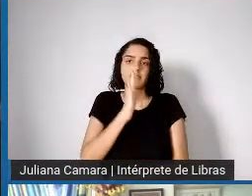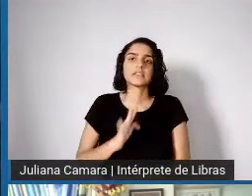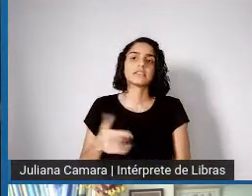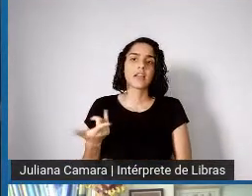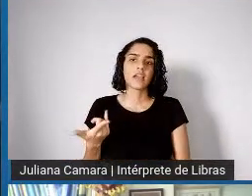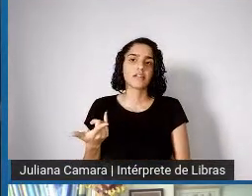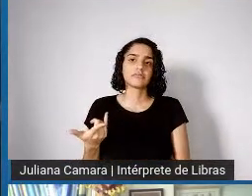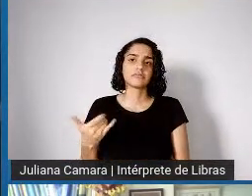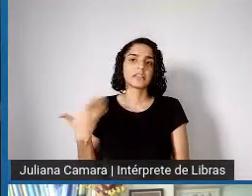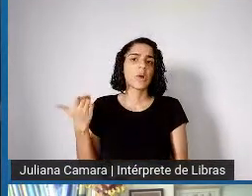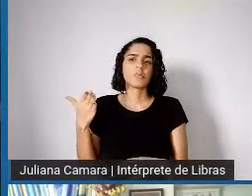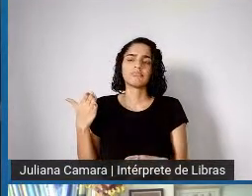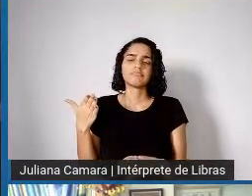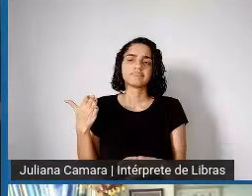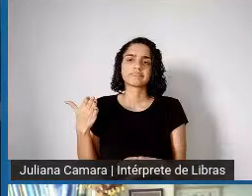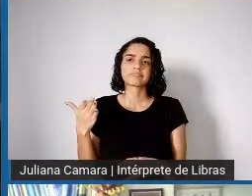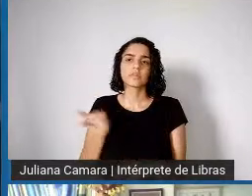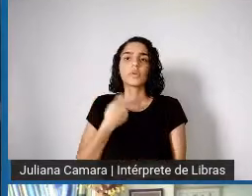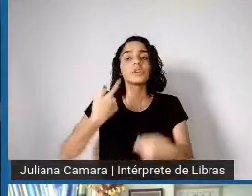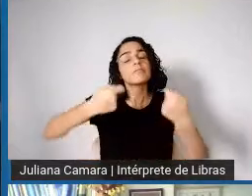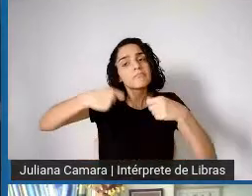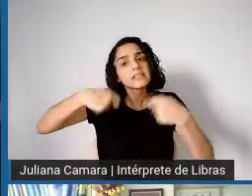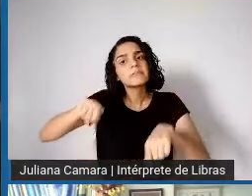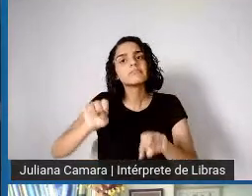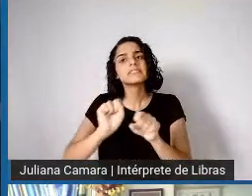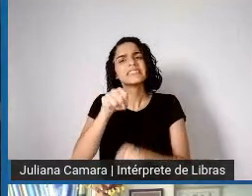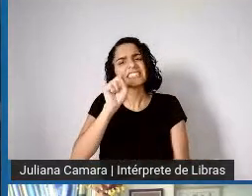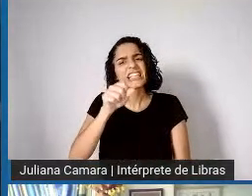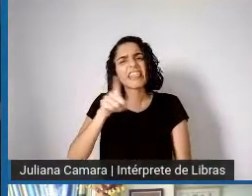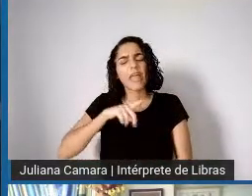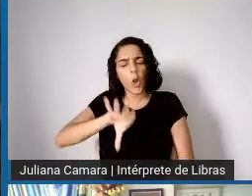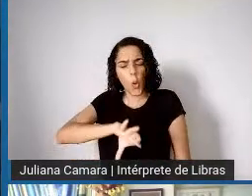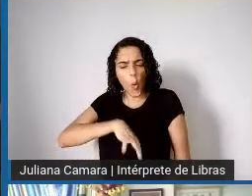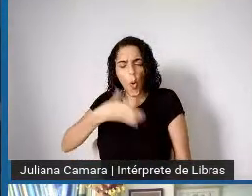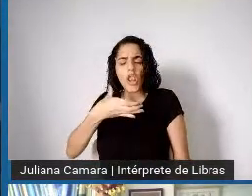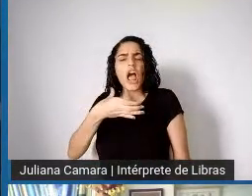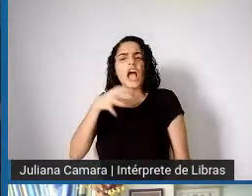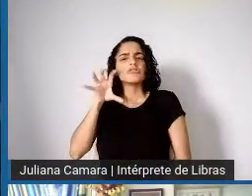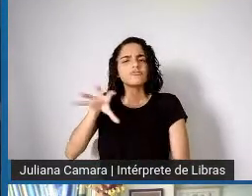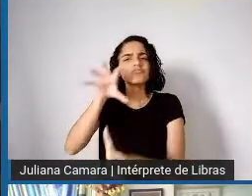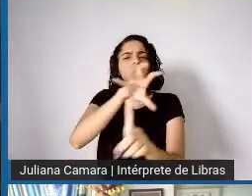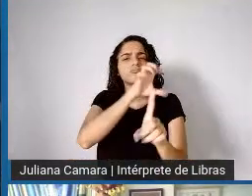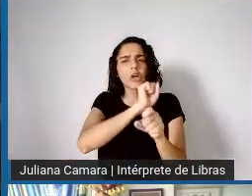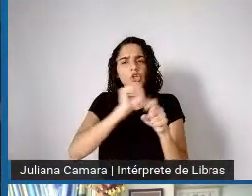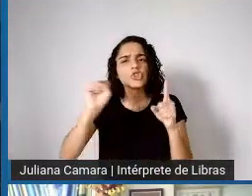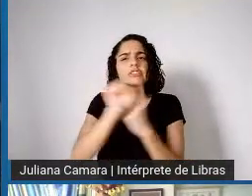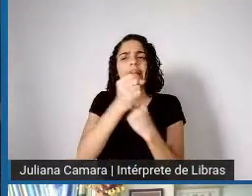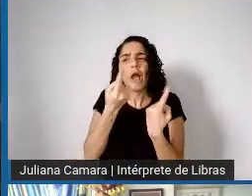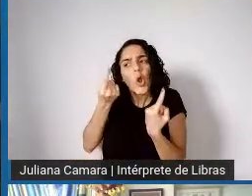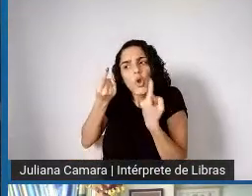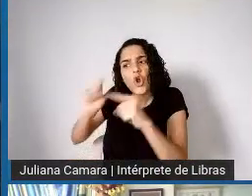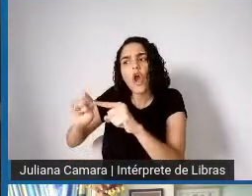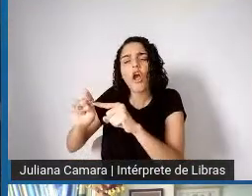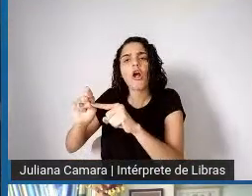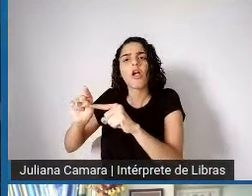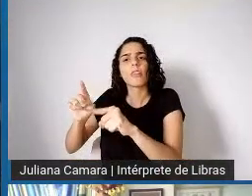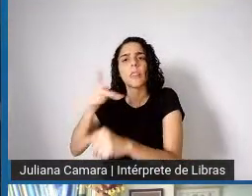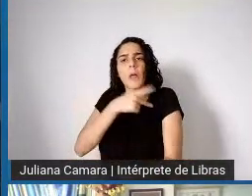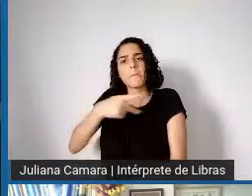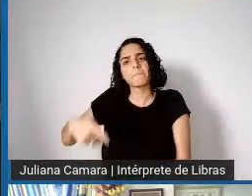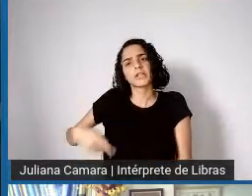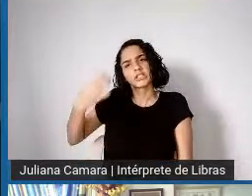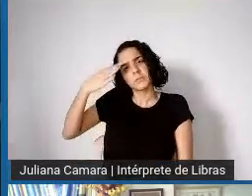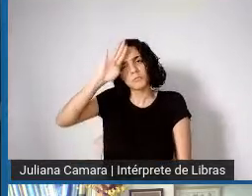E nós temos que ter a coragem de mobilizar a sociedade hoje contra o grande inimigo da